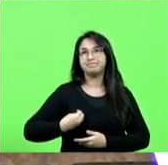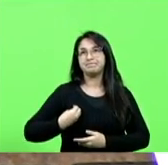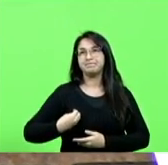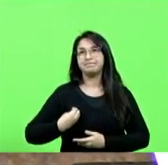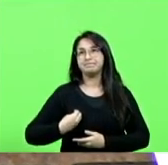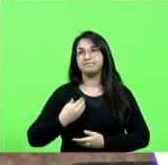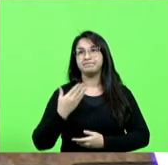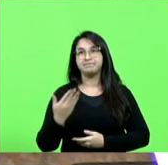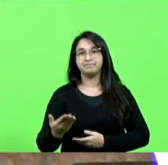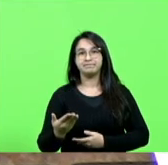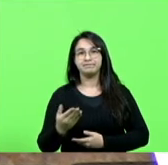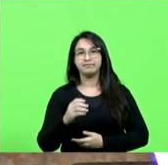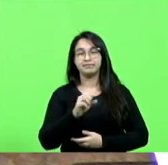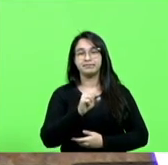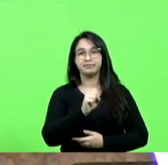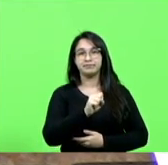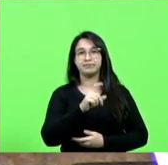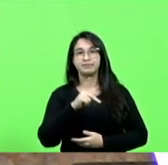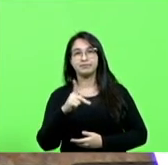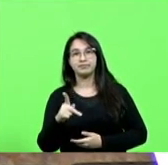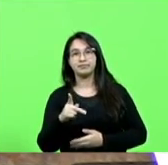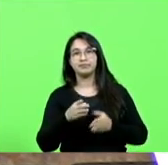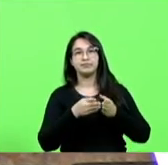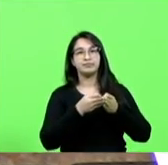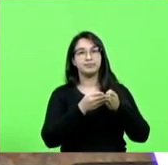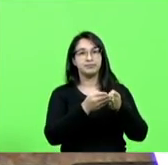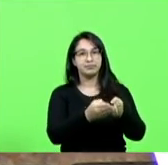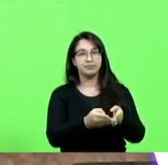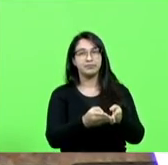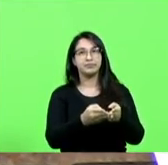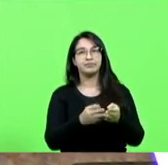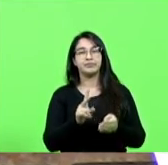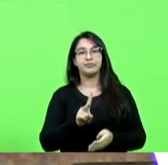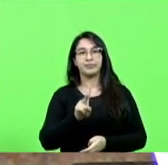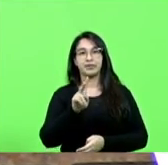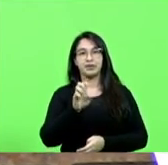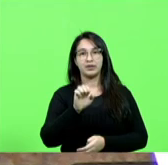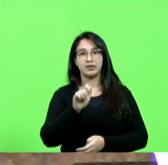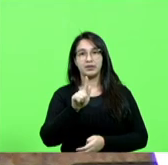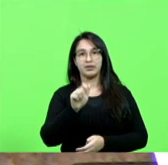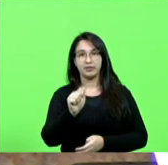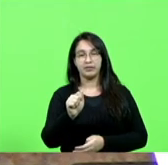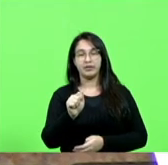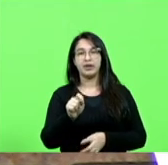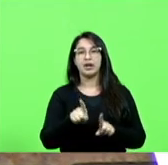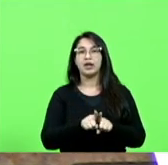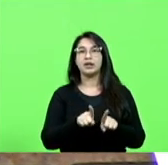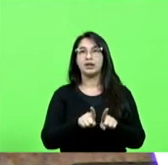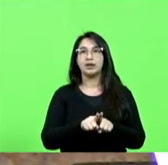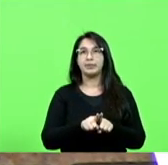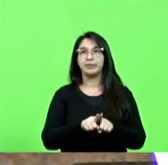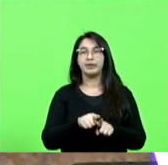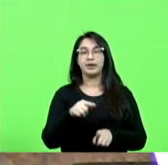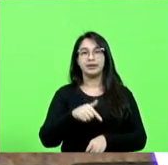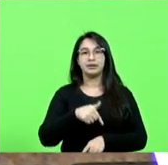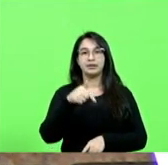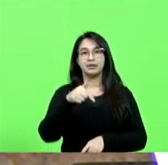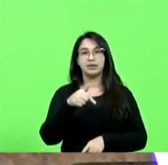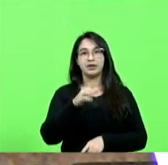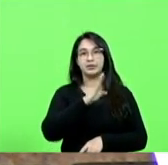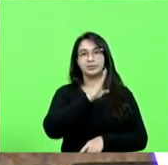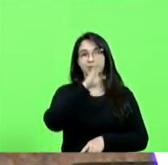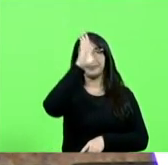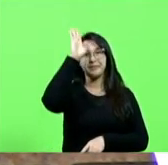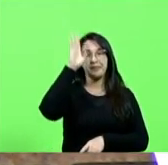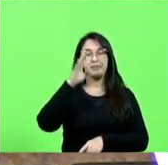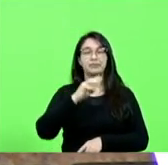superintendente do Porto Itajaí, o Fábio da Veiga, o nosso comandante do 7º Batalhão da Polícia do Bombeiro Militar,